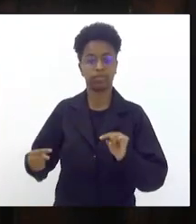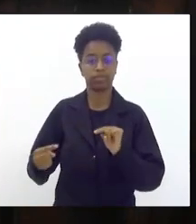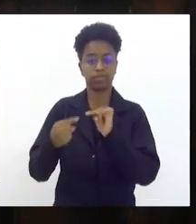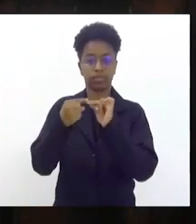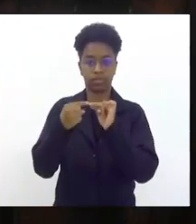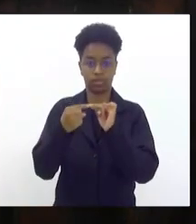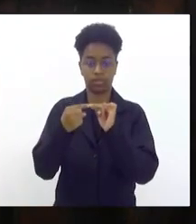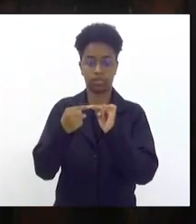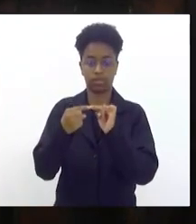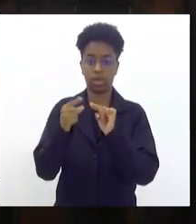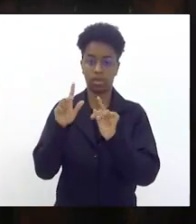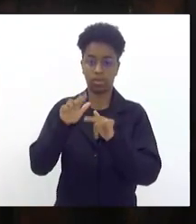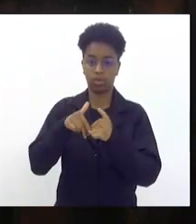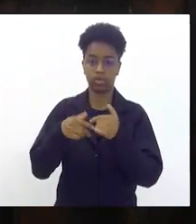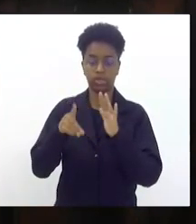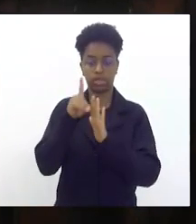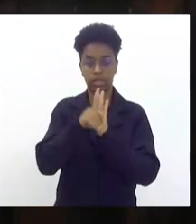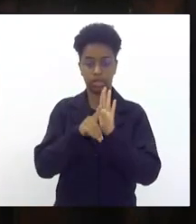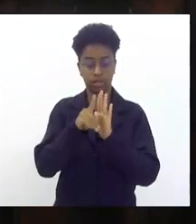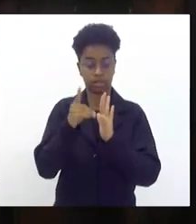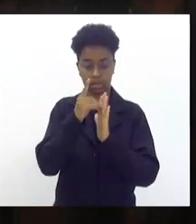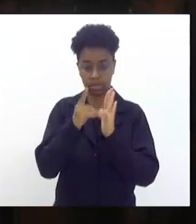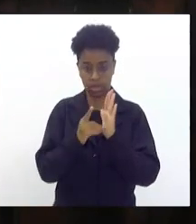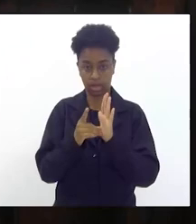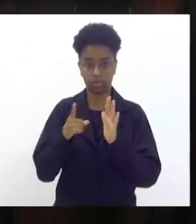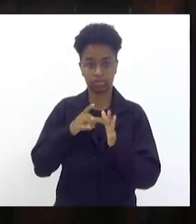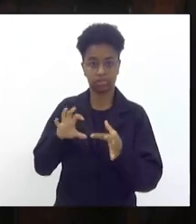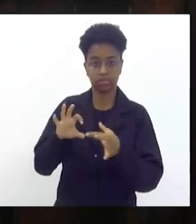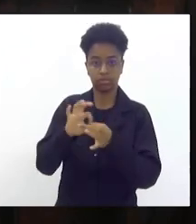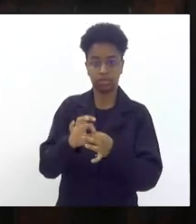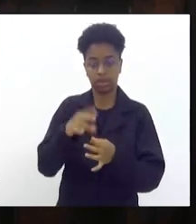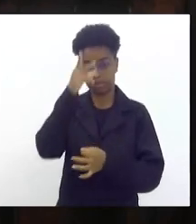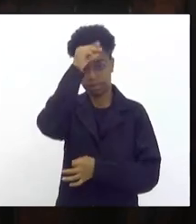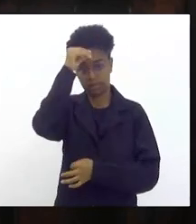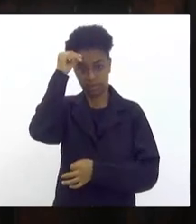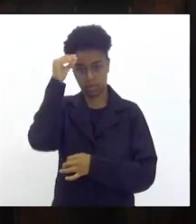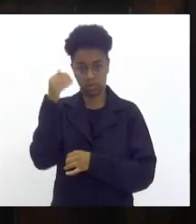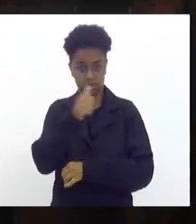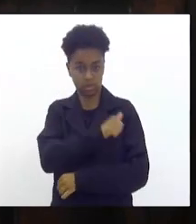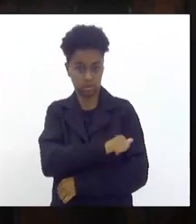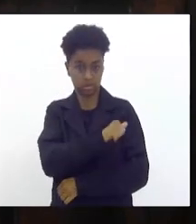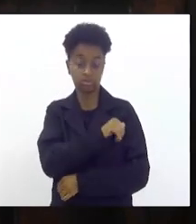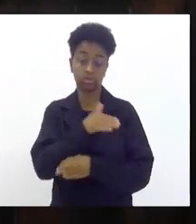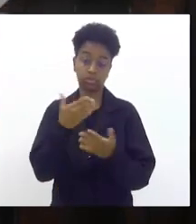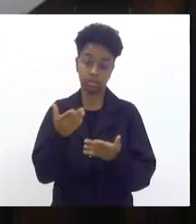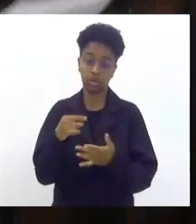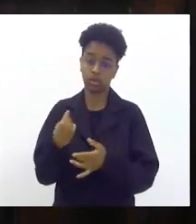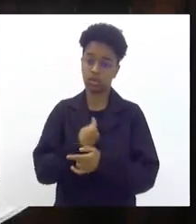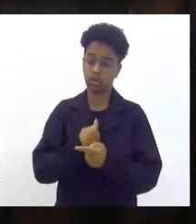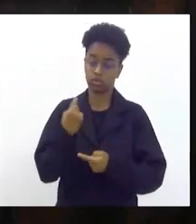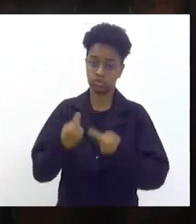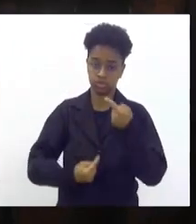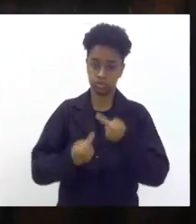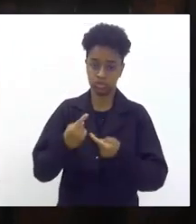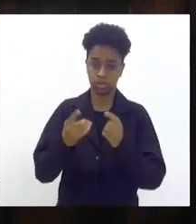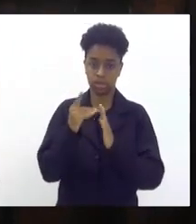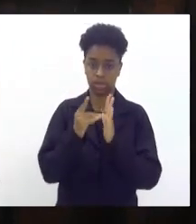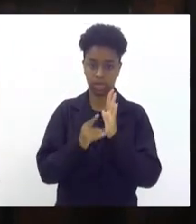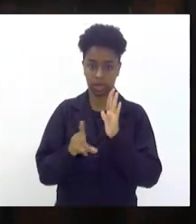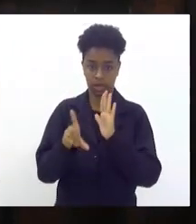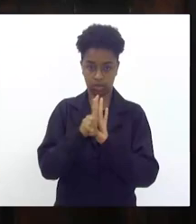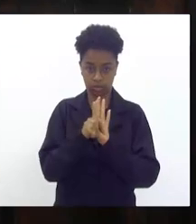através desse decreto lei a prefeitura do Rio de Janeiro uma vez que nós possamos aqui promover a discussão desse decreto lei